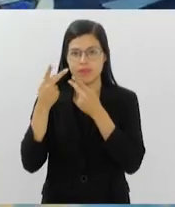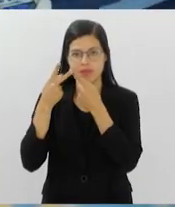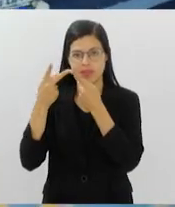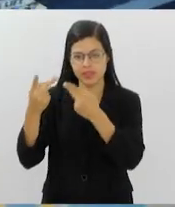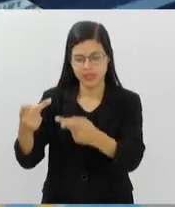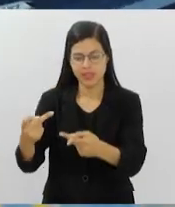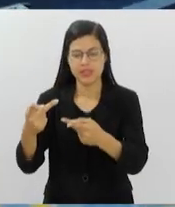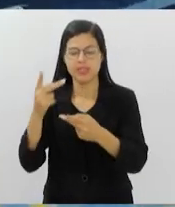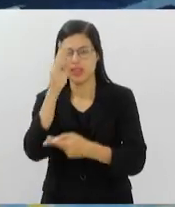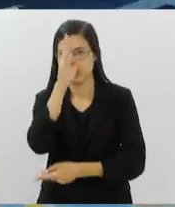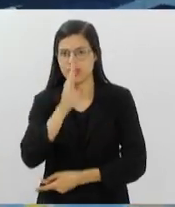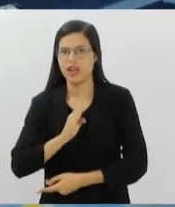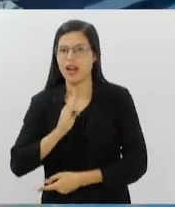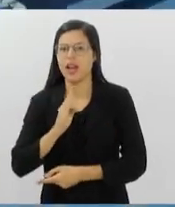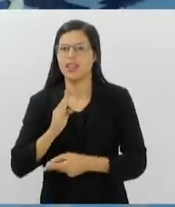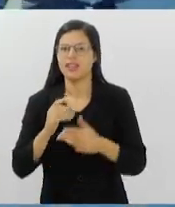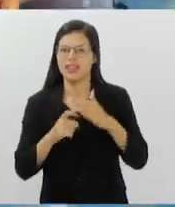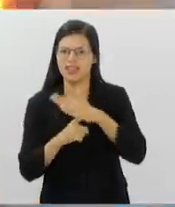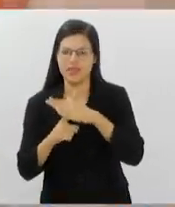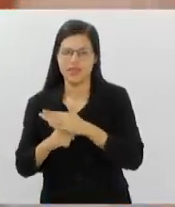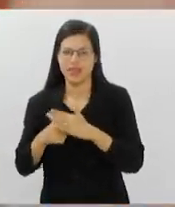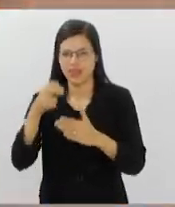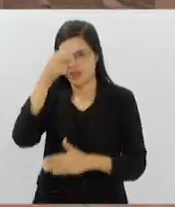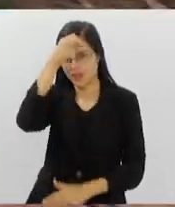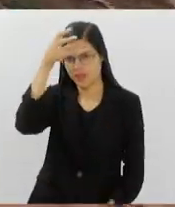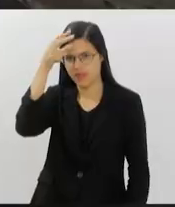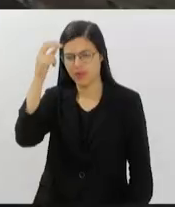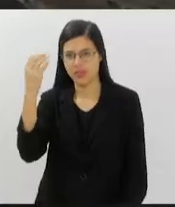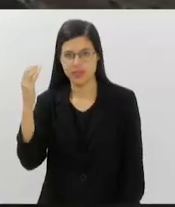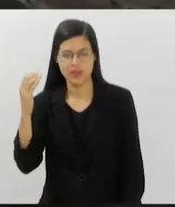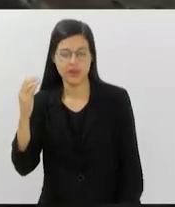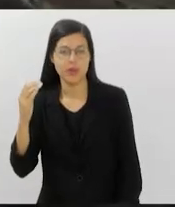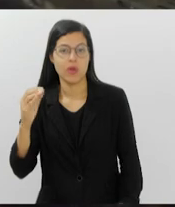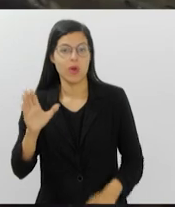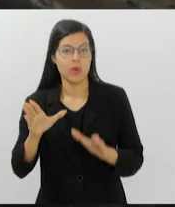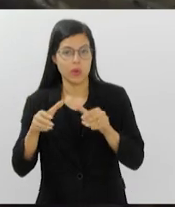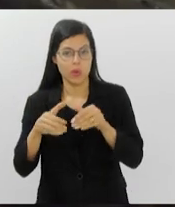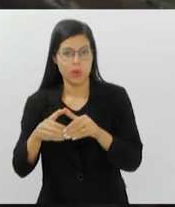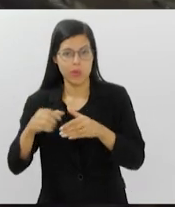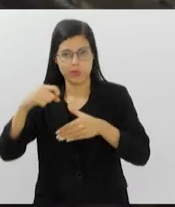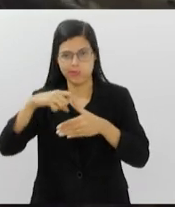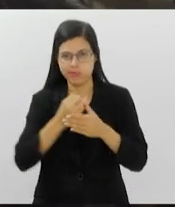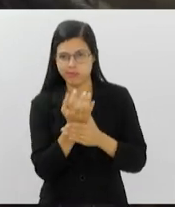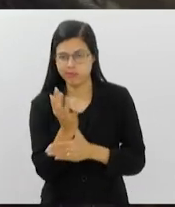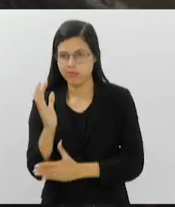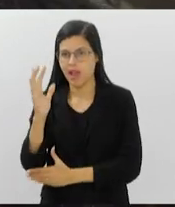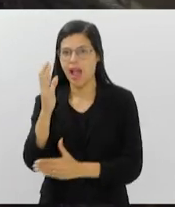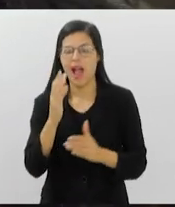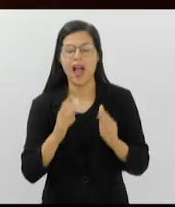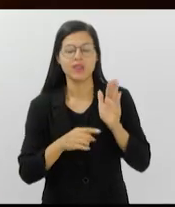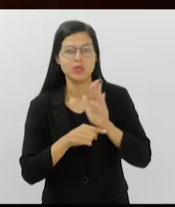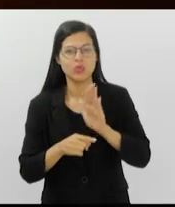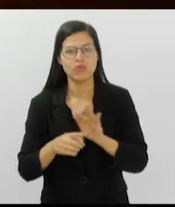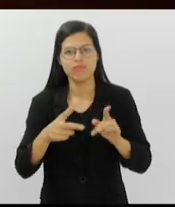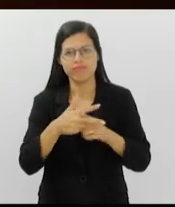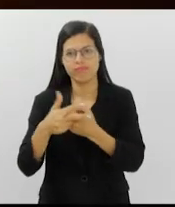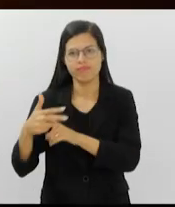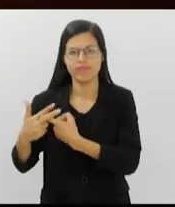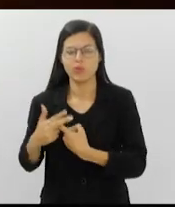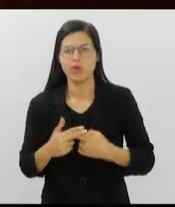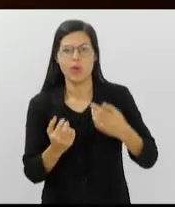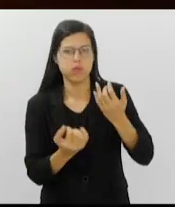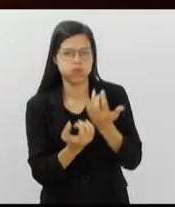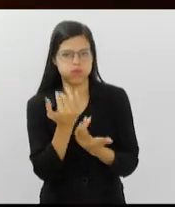gratuitas no mercado municipal de Niterói. Mutirão de reflorestamento ajuda a recuperar a área atingida por